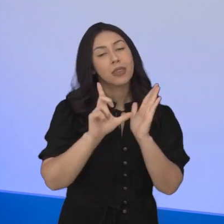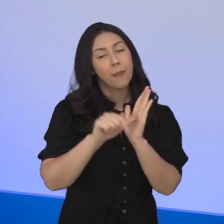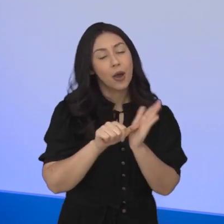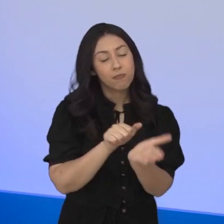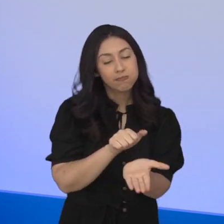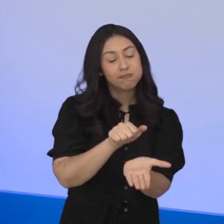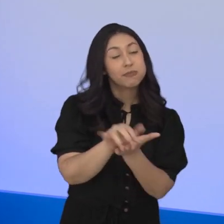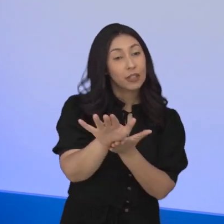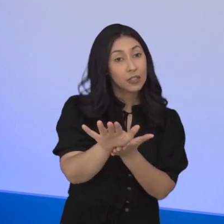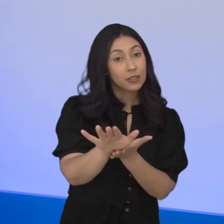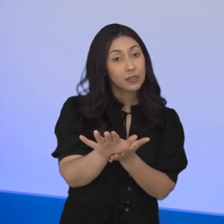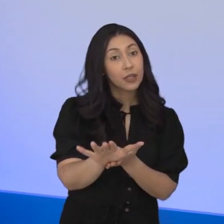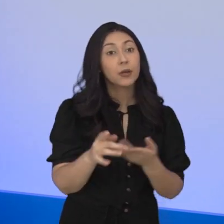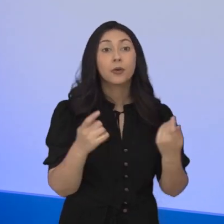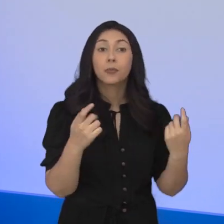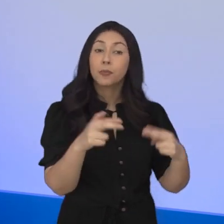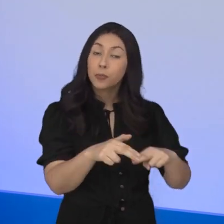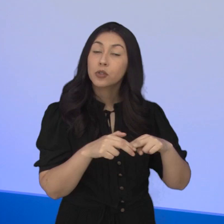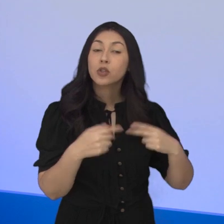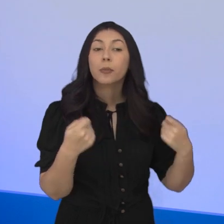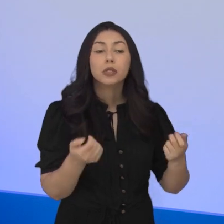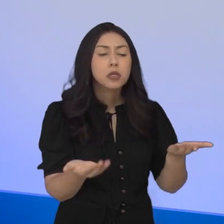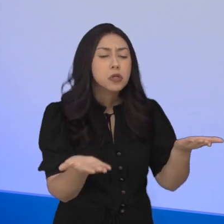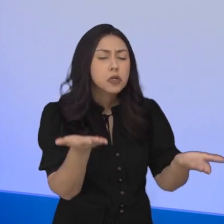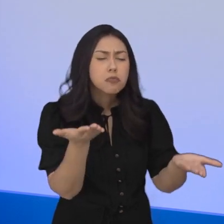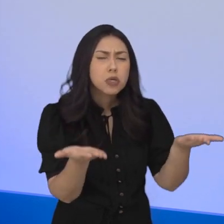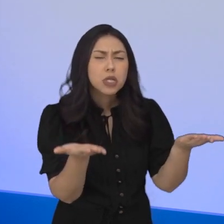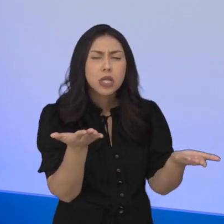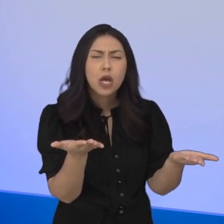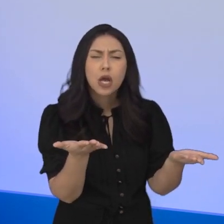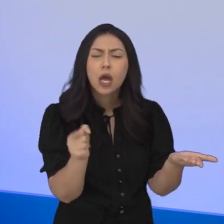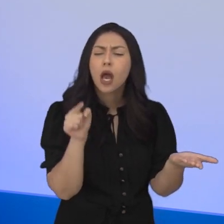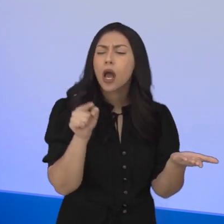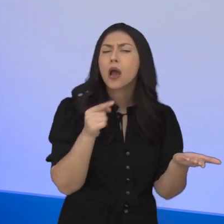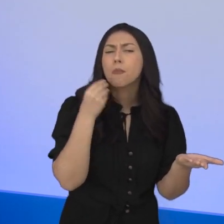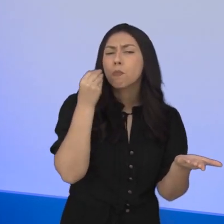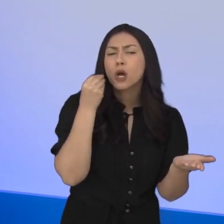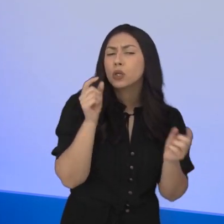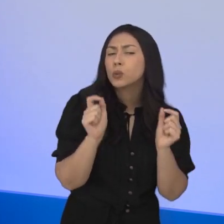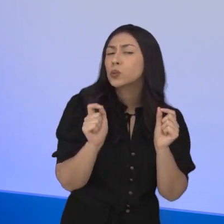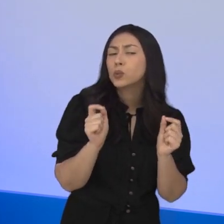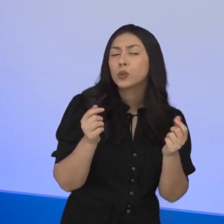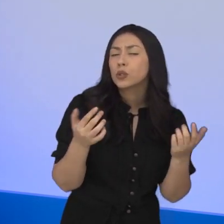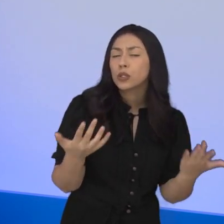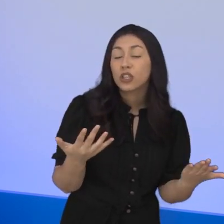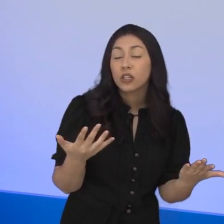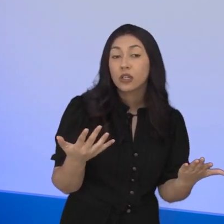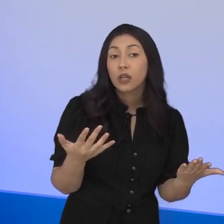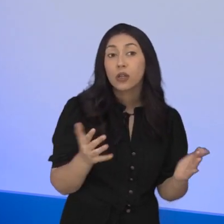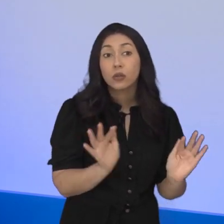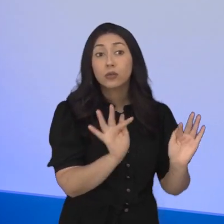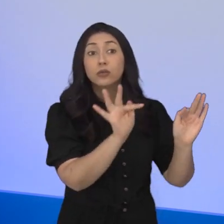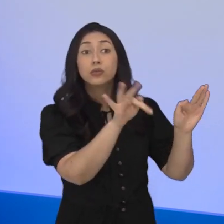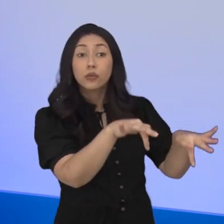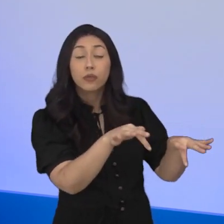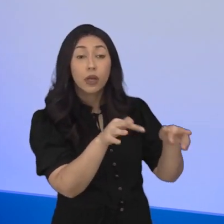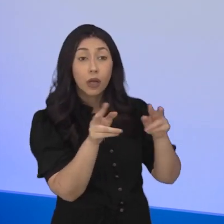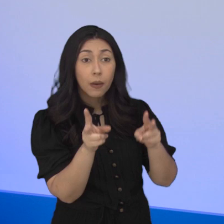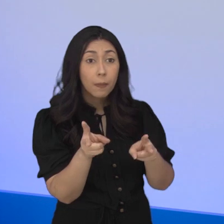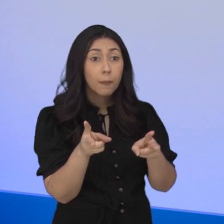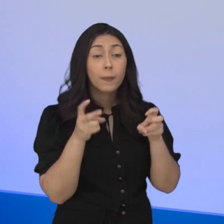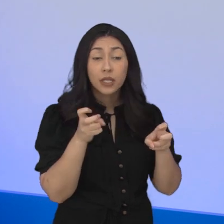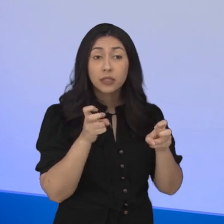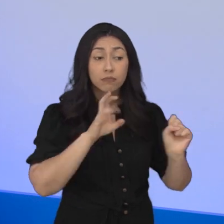exonerado. E aí nós temos que pôr na balança quais são as experiências, o que está em jogo. E ao final a gente